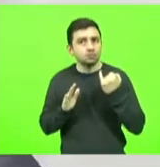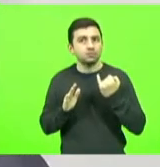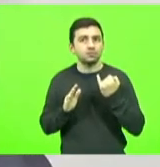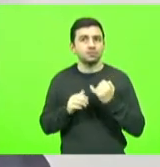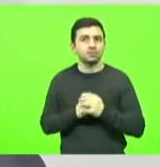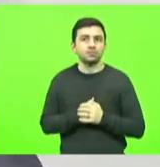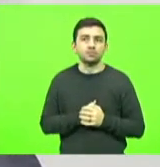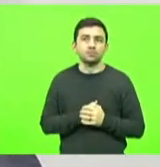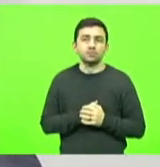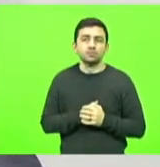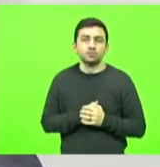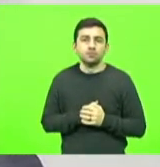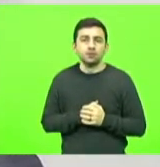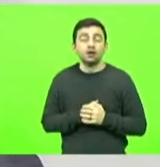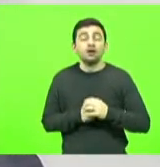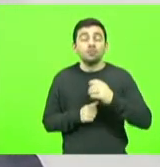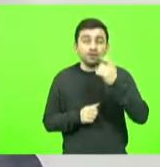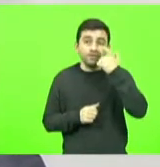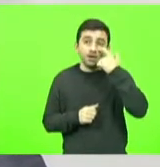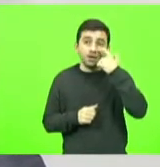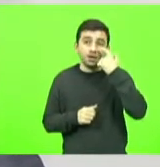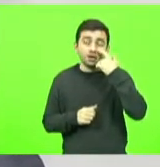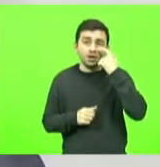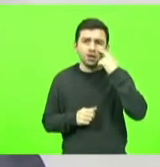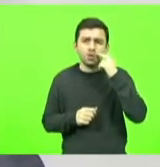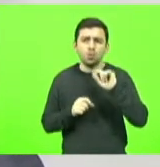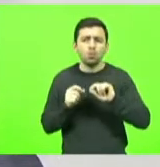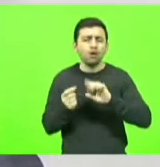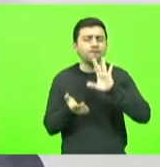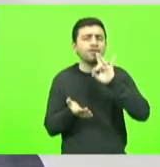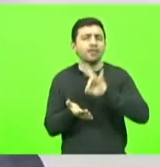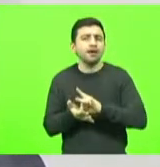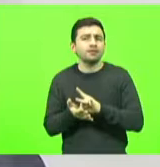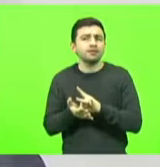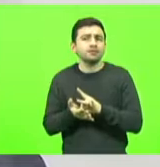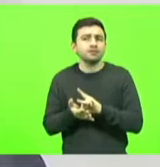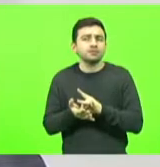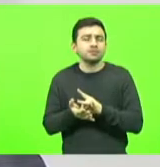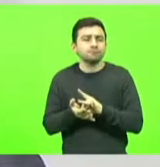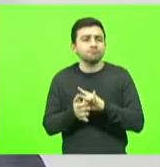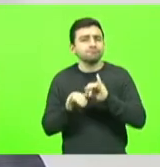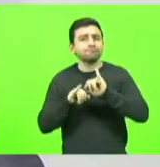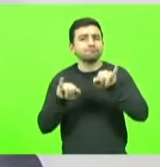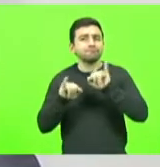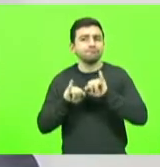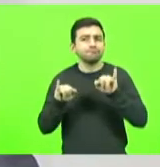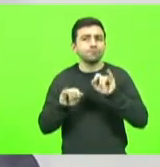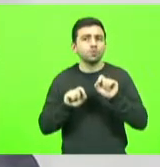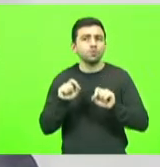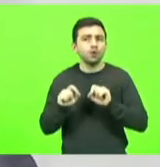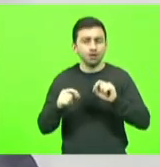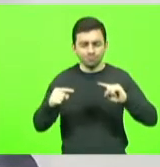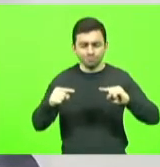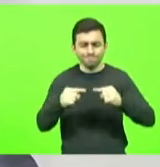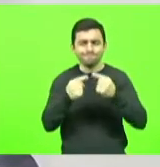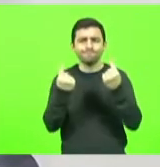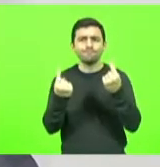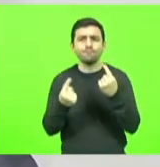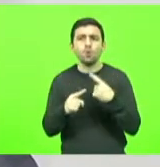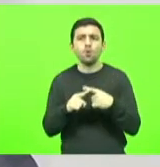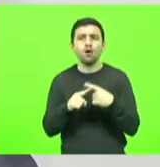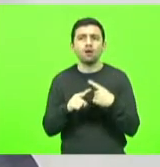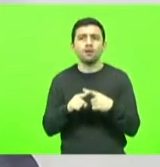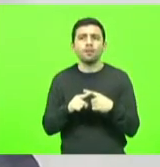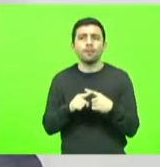para para diagnosticar a veracidade dessa divergência entre